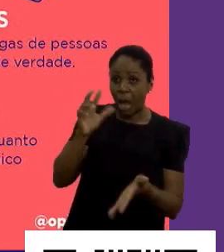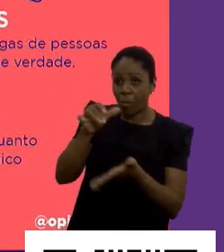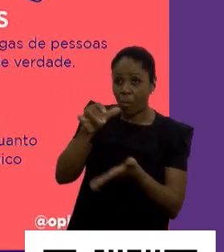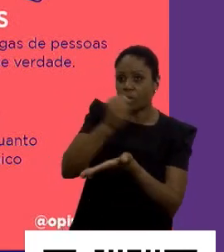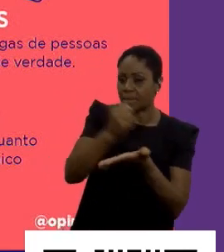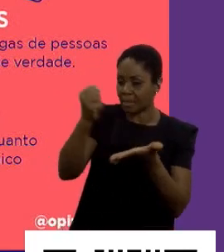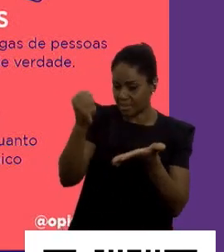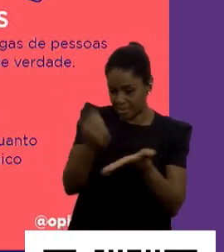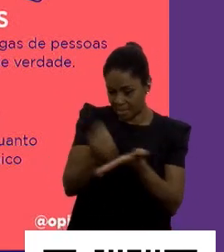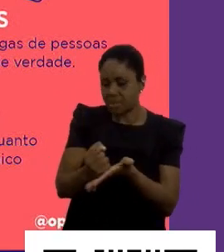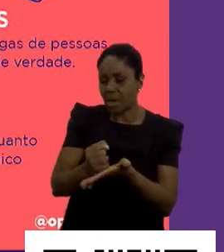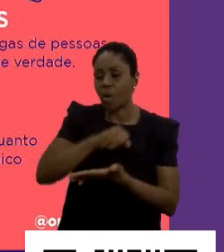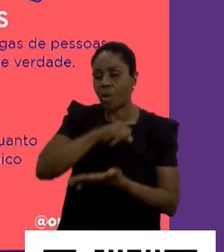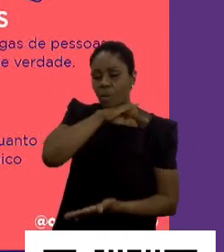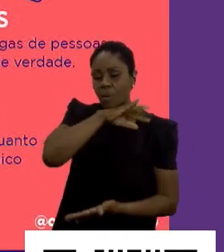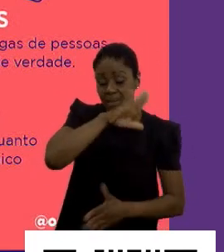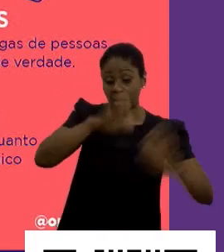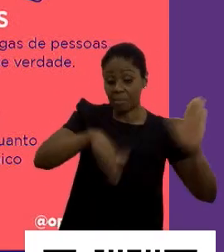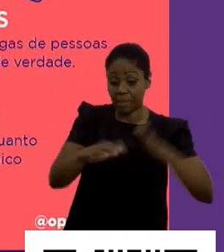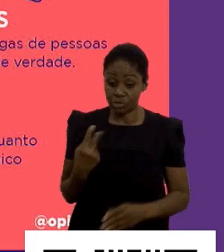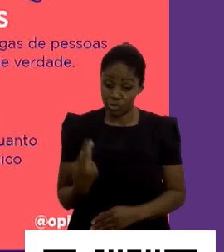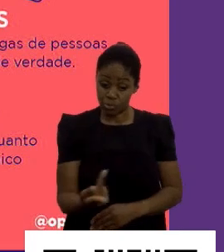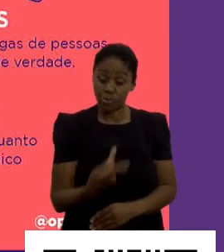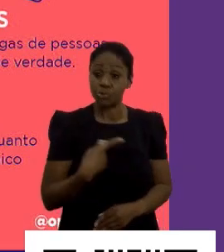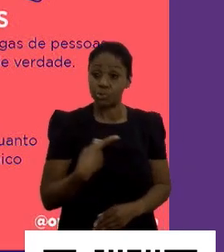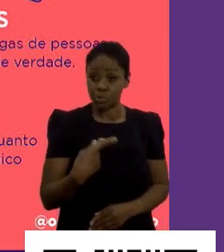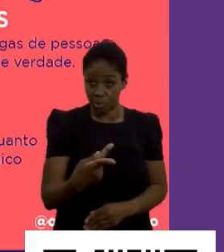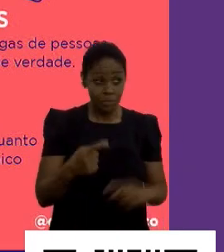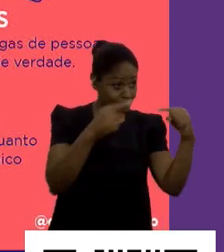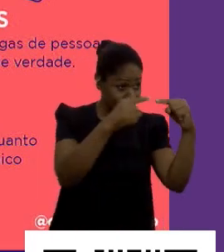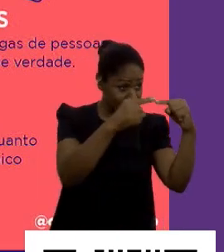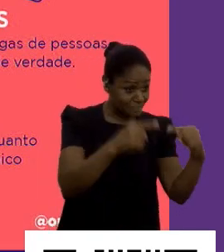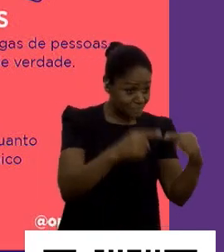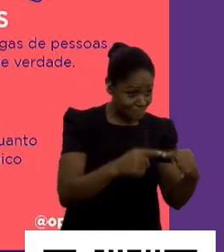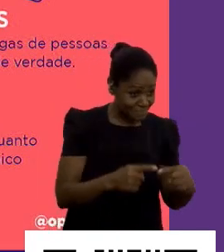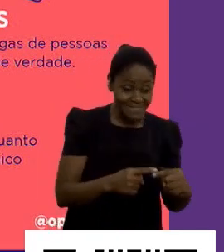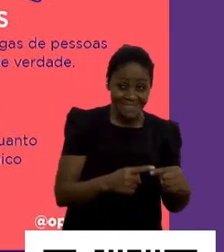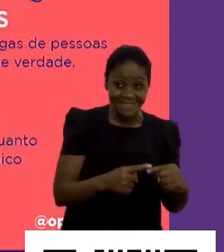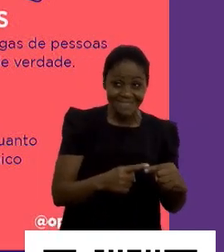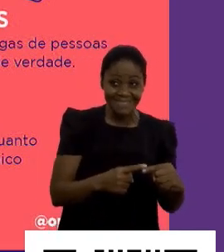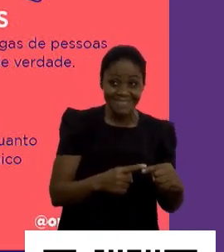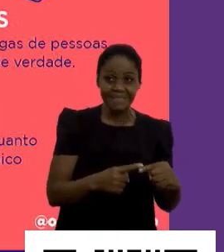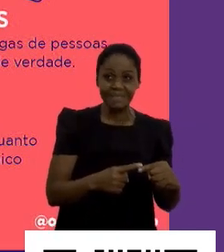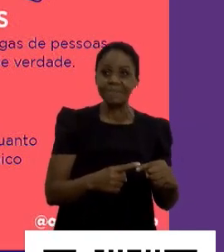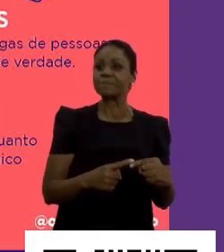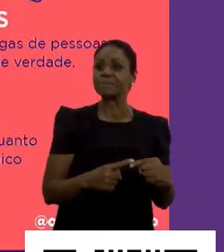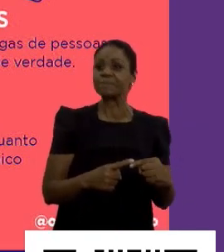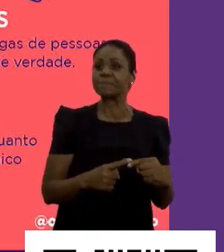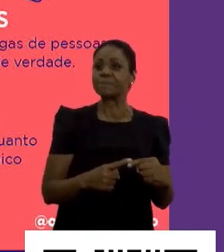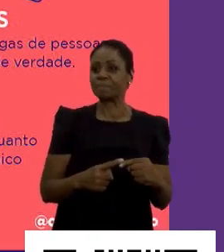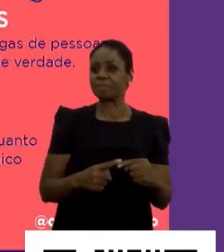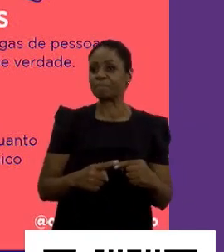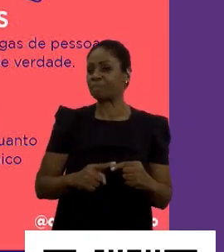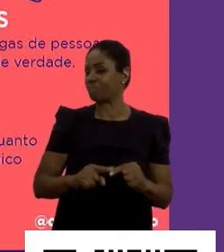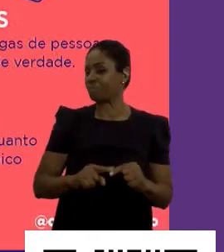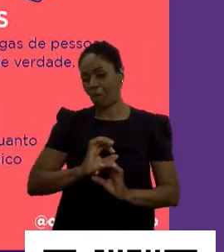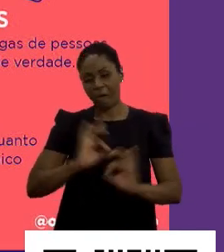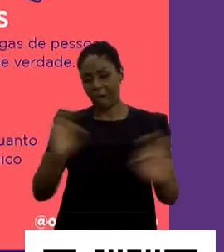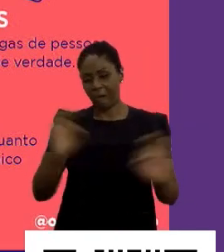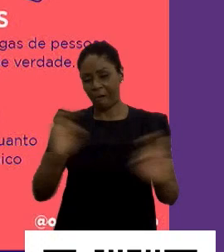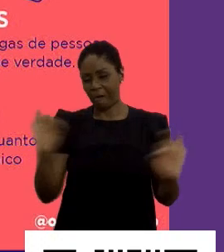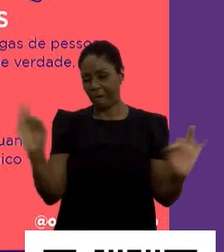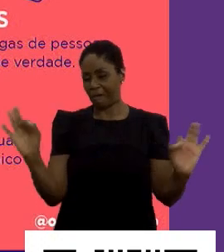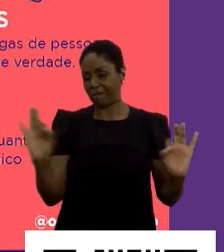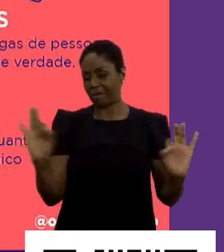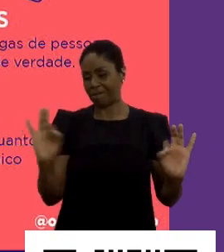empresa, mas também depende de você. Vocês acham que combina com o que ele falou? Massa. Então, vamos